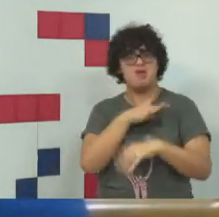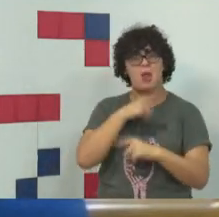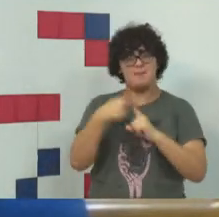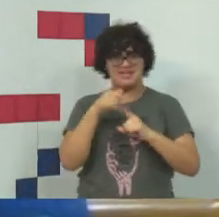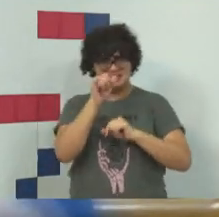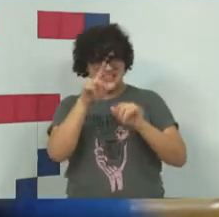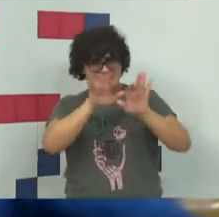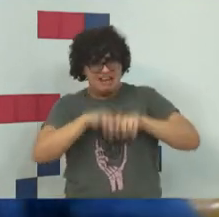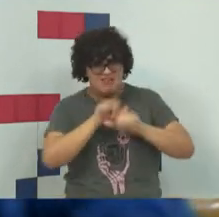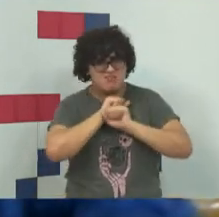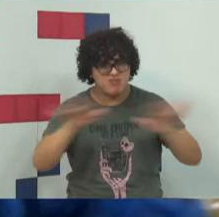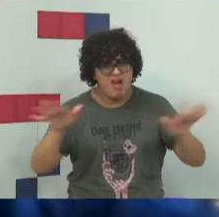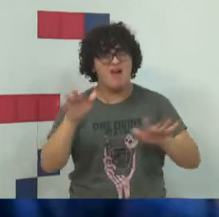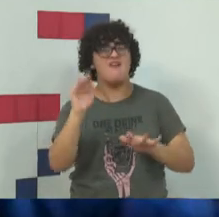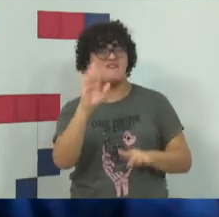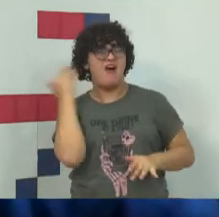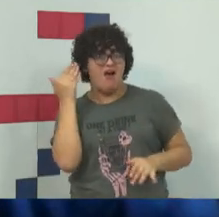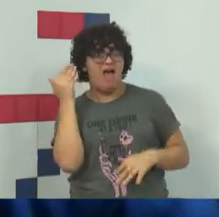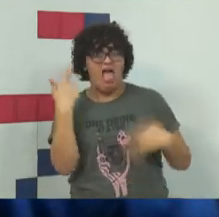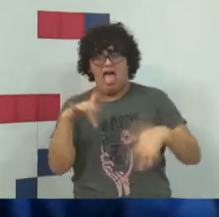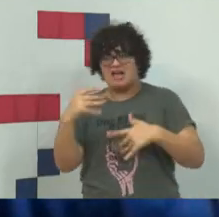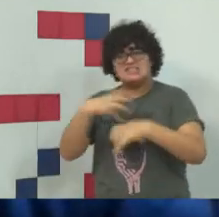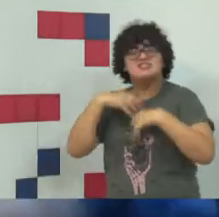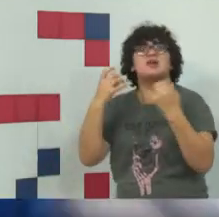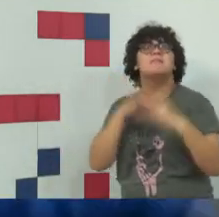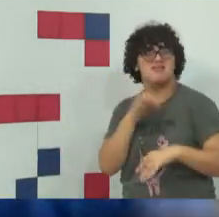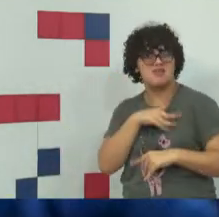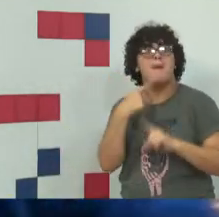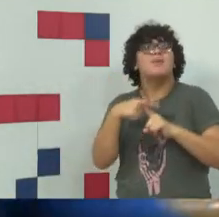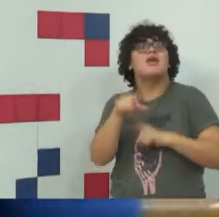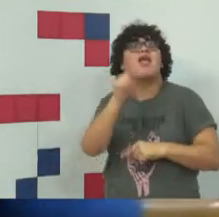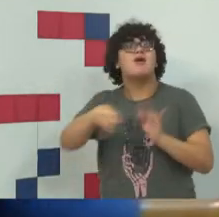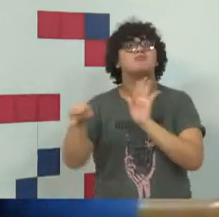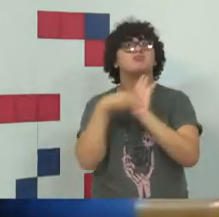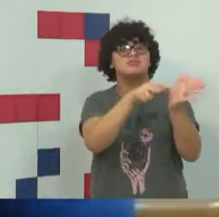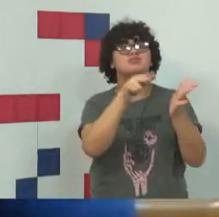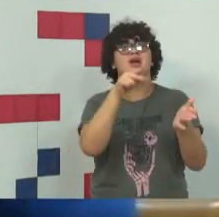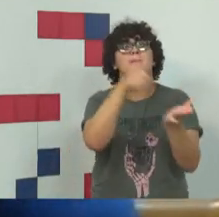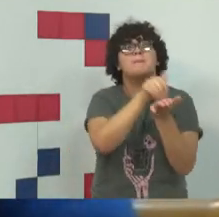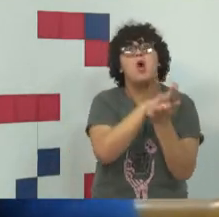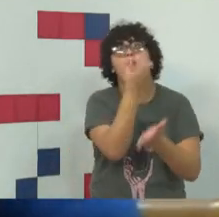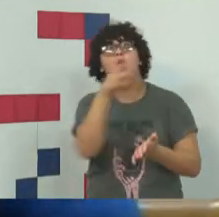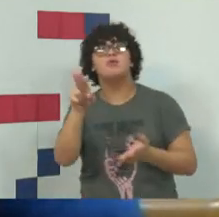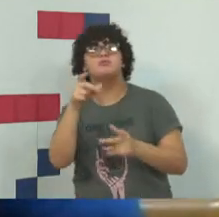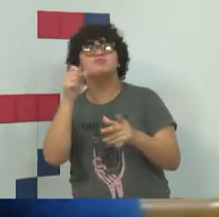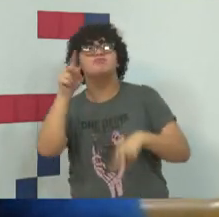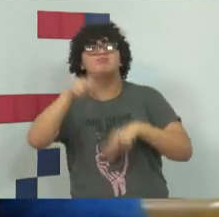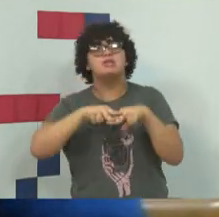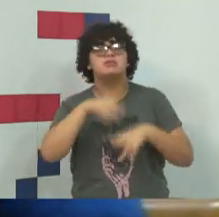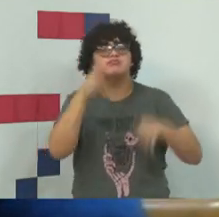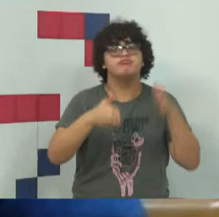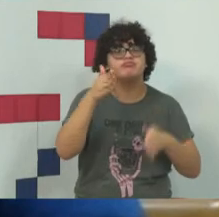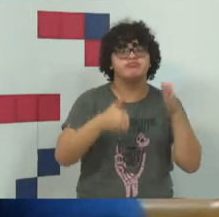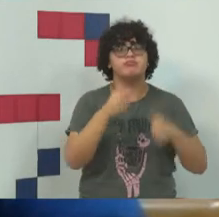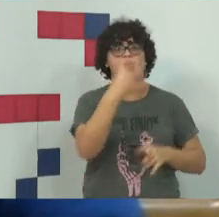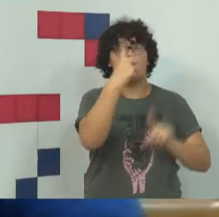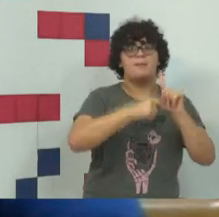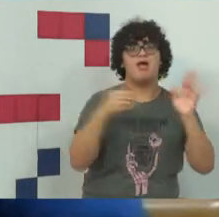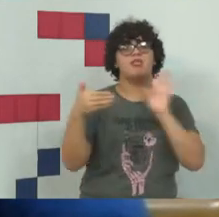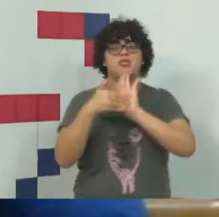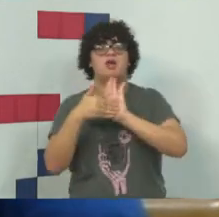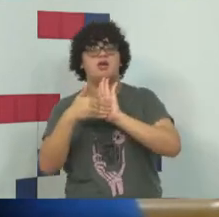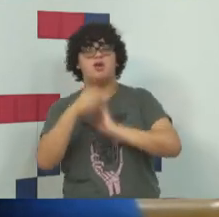saiba que quem faz isso vai pagar e vai pagar caro, digamos assim, por esse tipo de